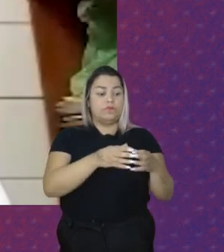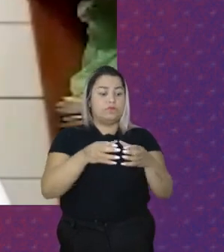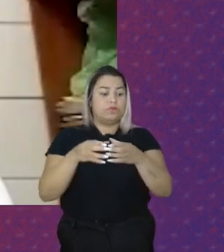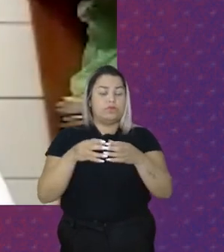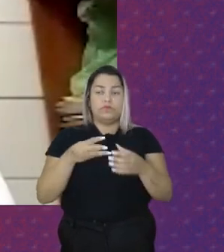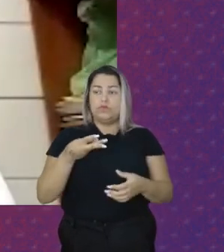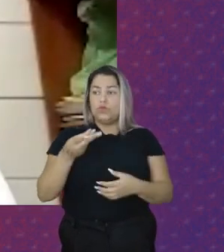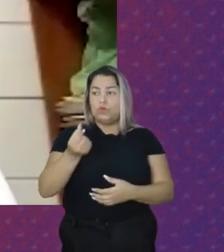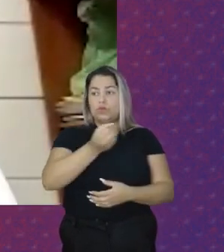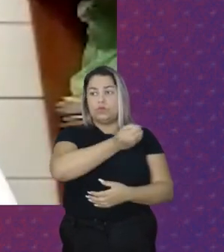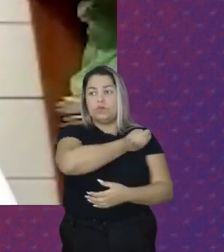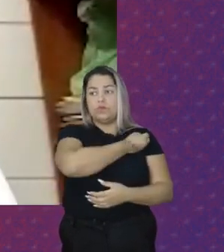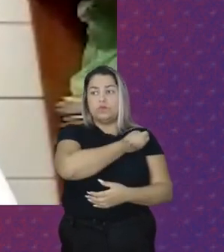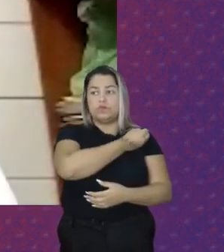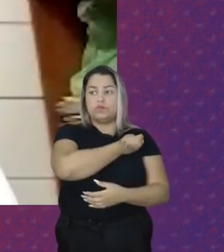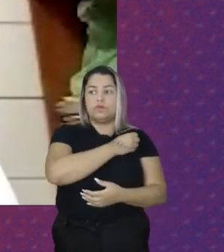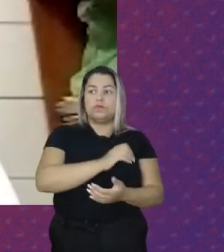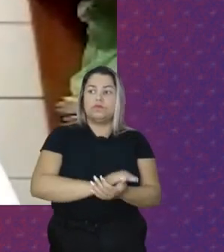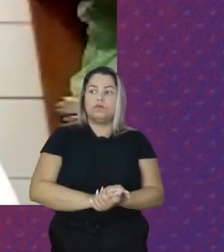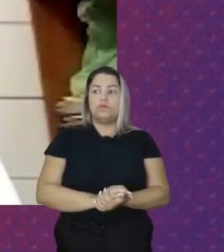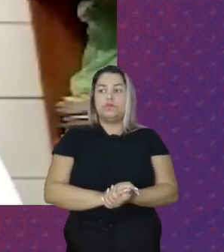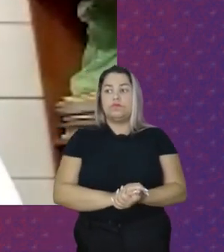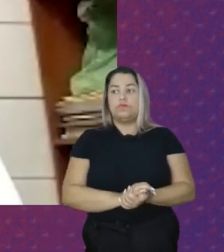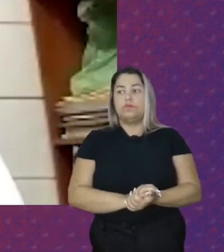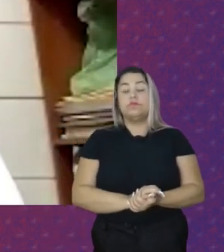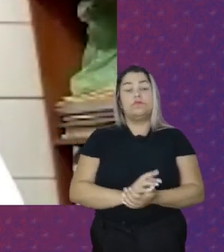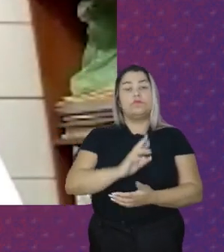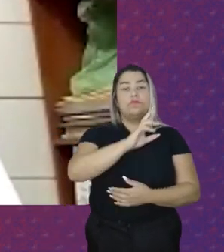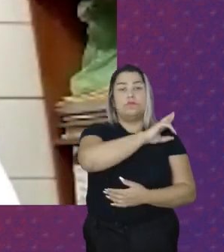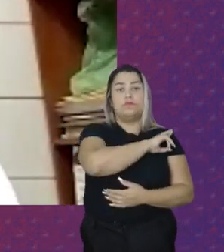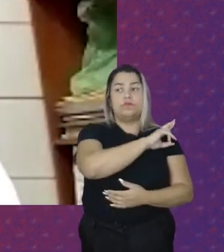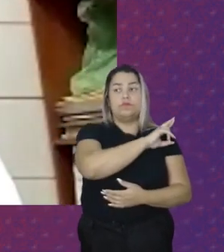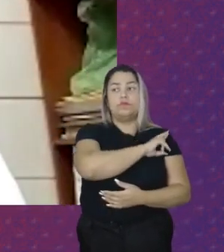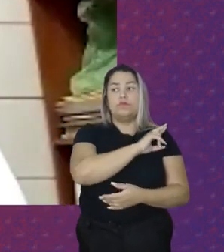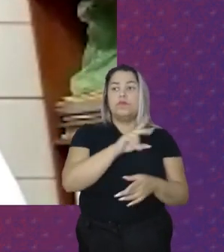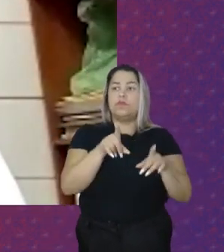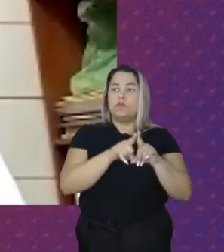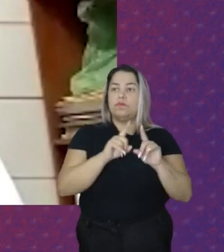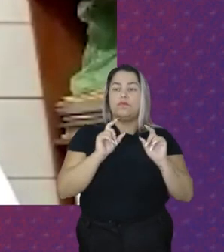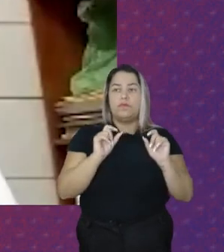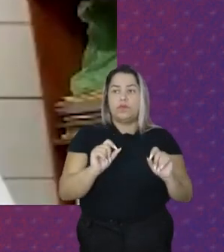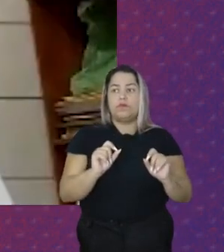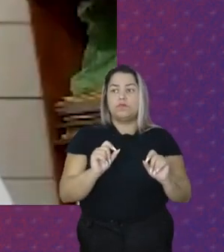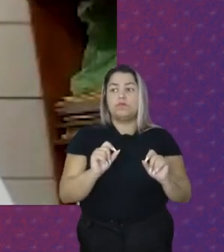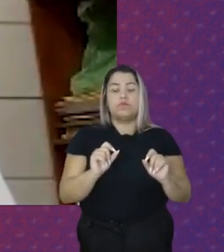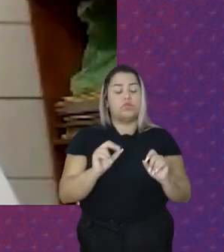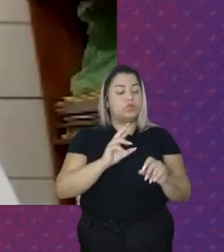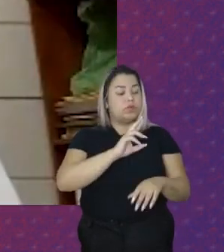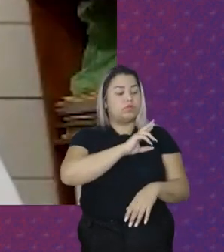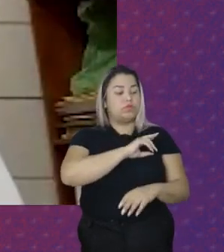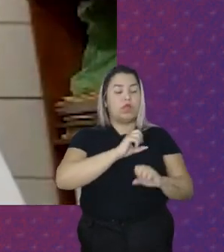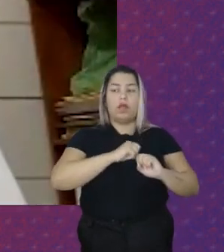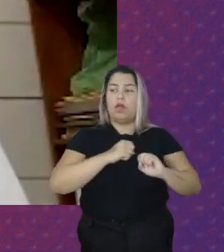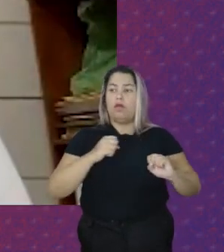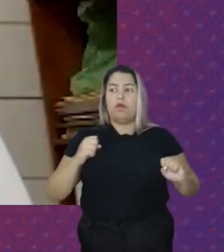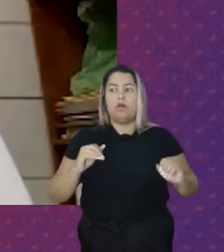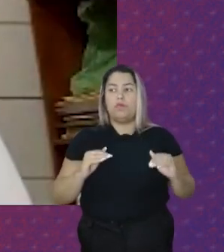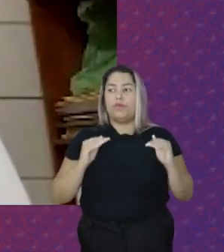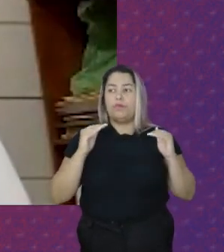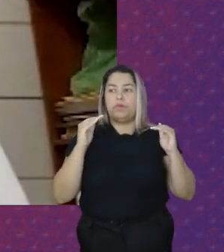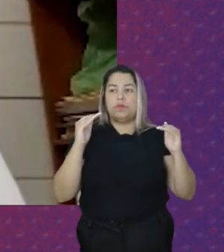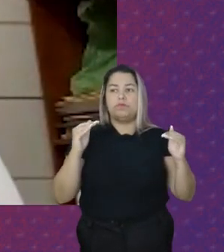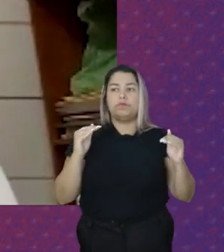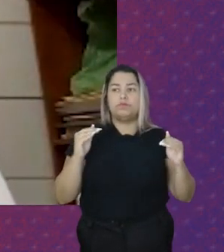numerosa Além da Responsabilidade Que é Uma responsabilidade Muito grande Até porque